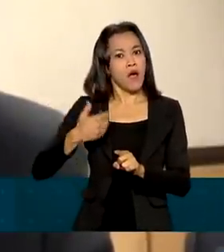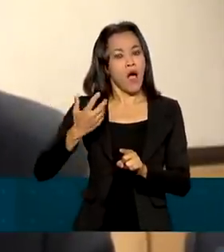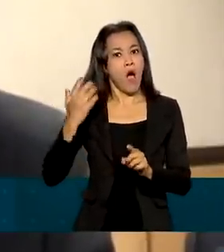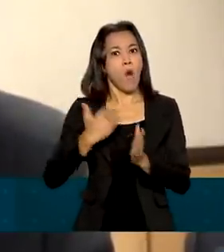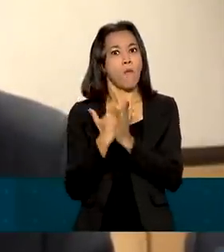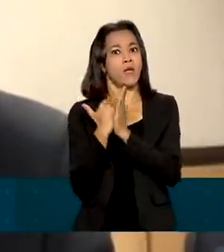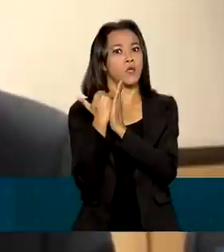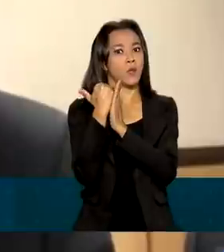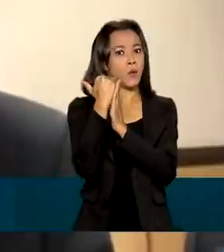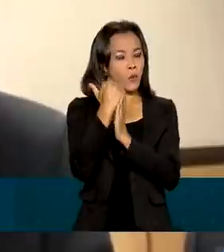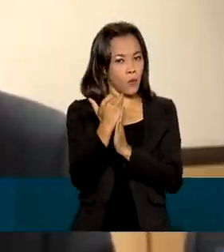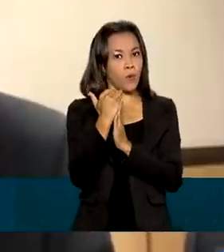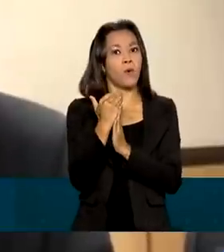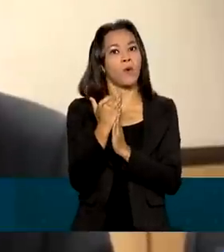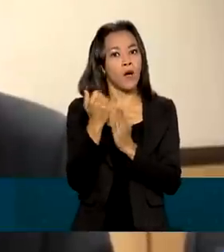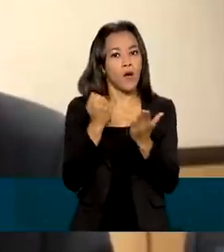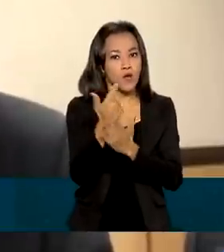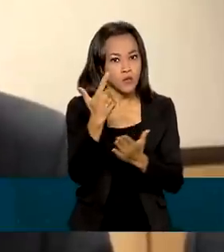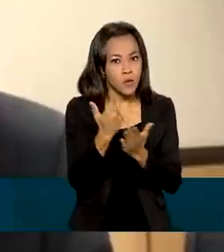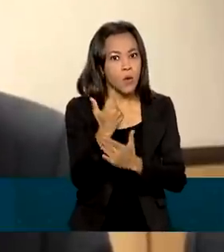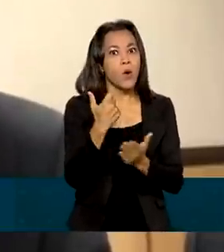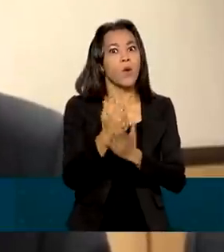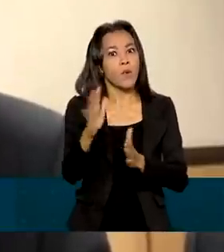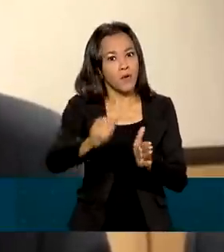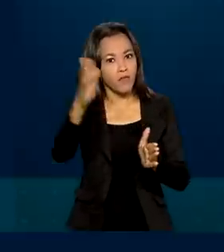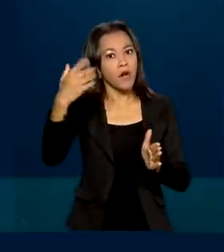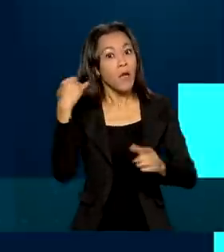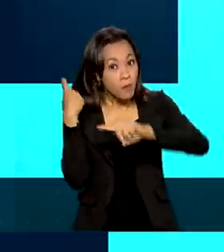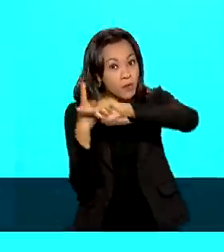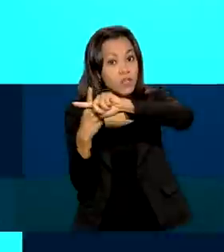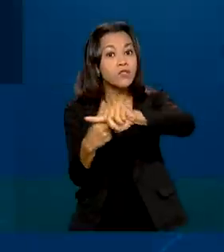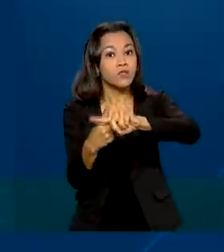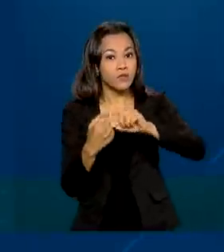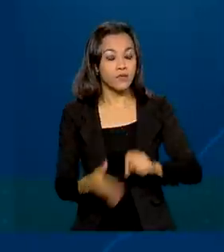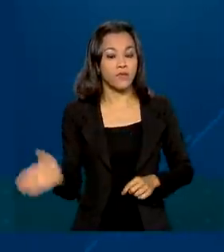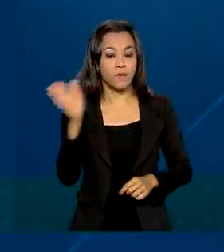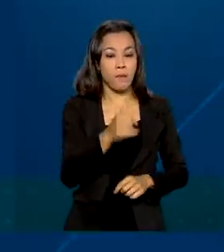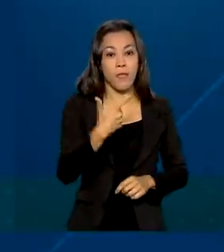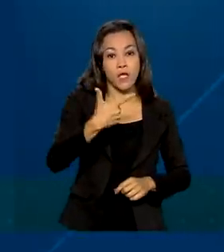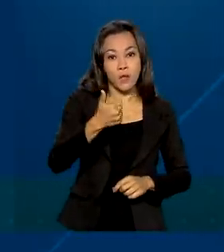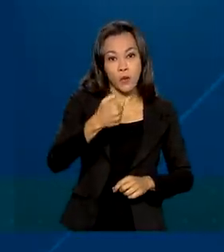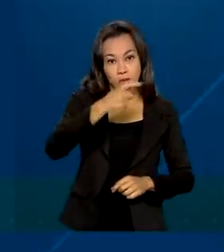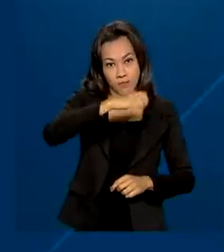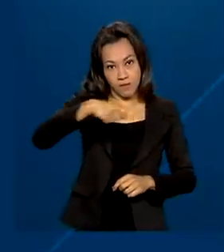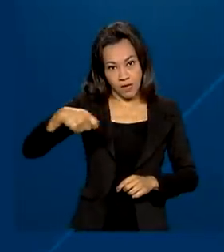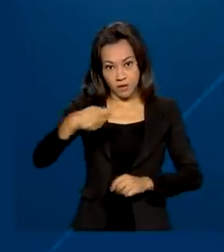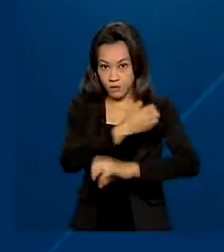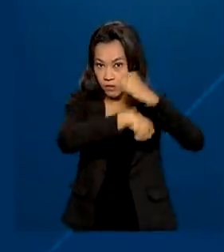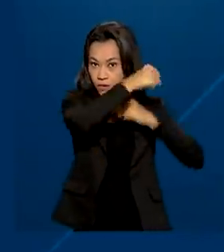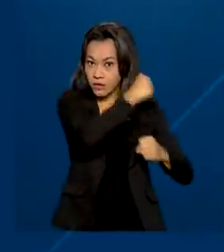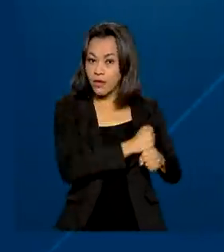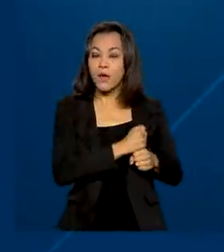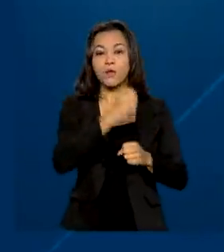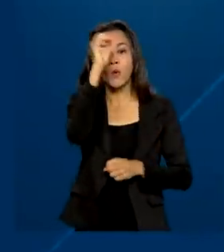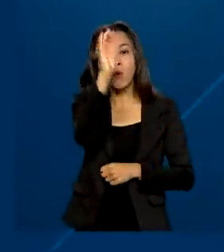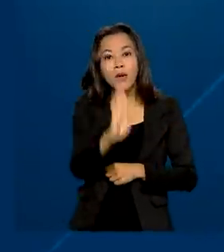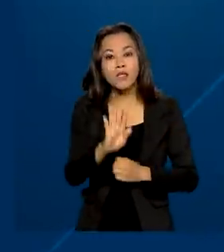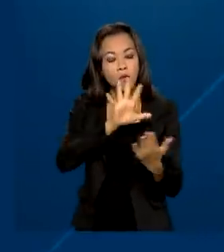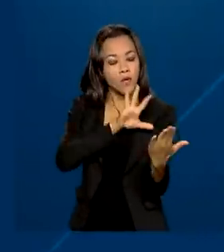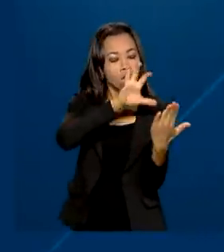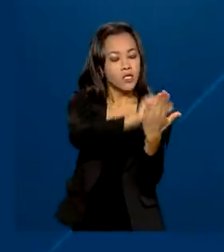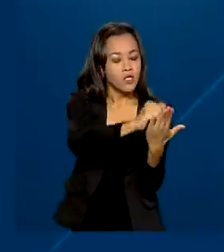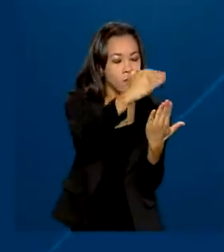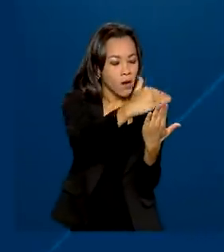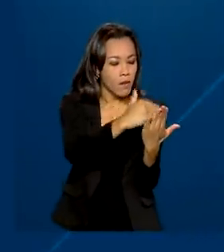interno e também crescer as exportações, ele é muito positivo. Nos 12 meses de 2021, o Brasil registrou um aumento